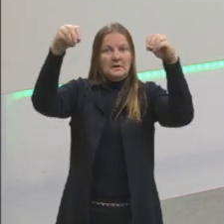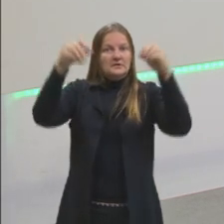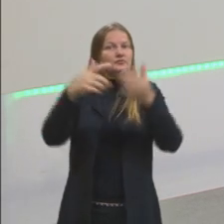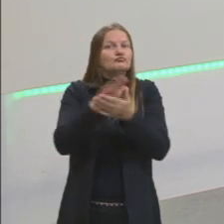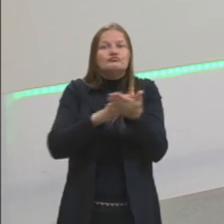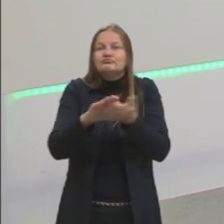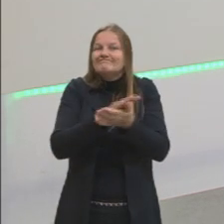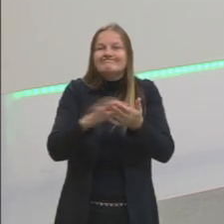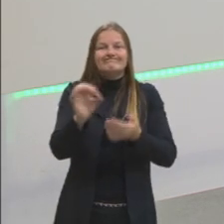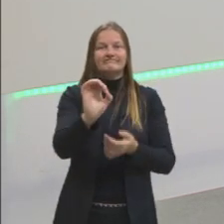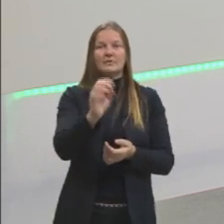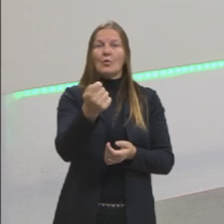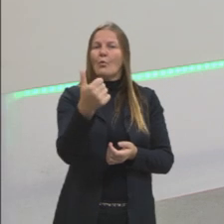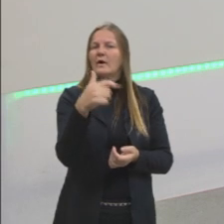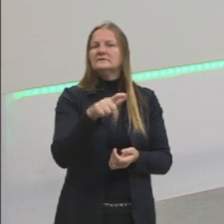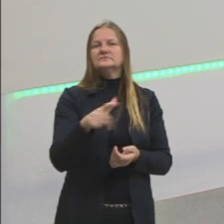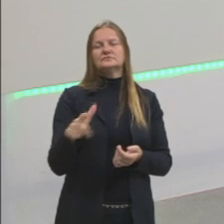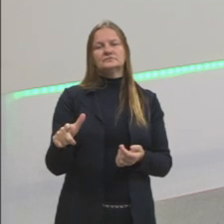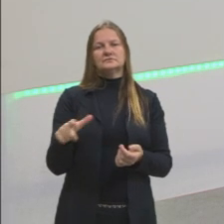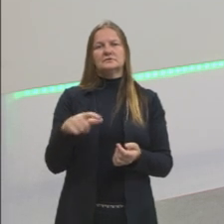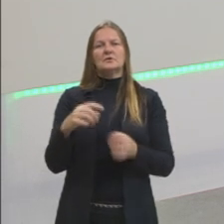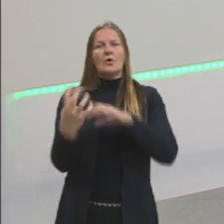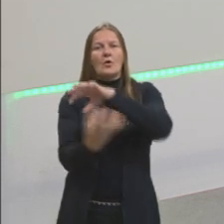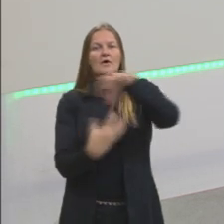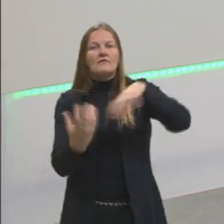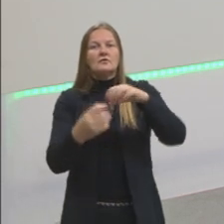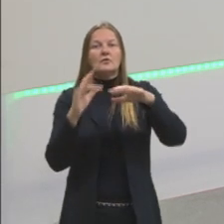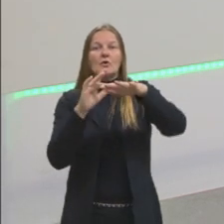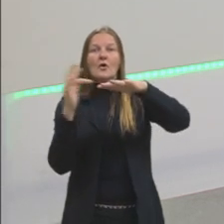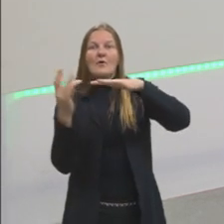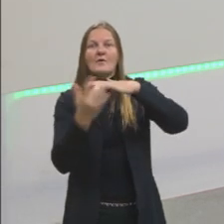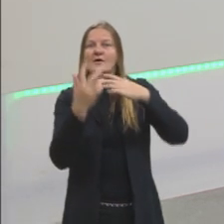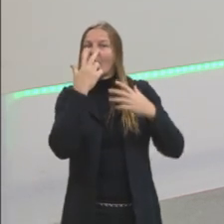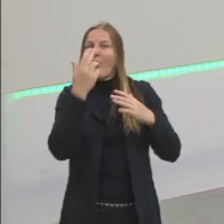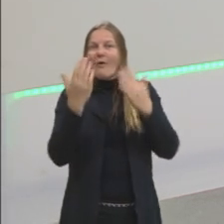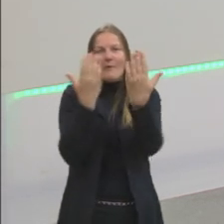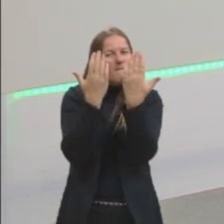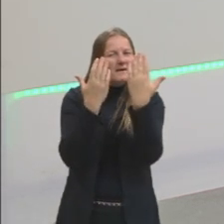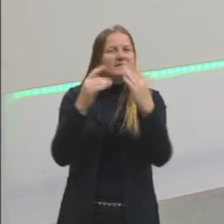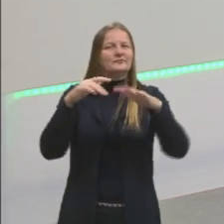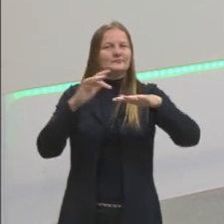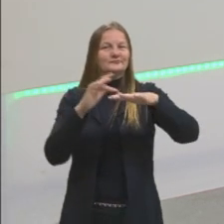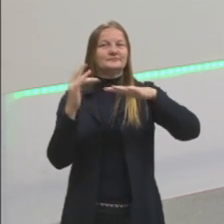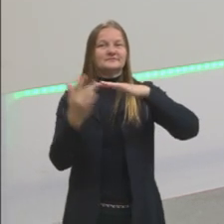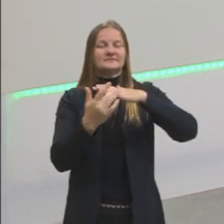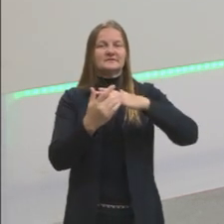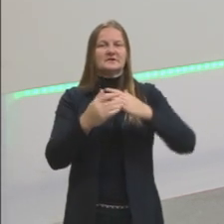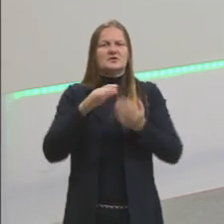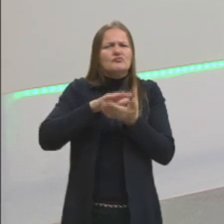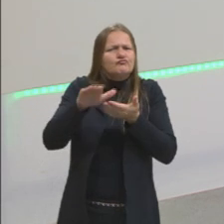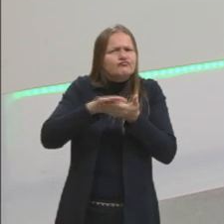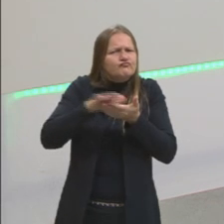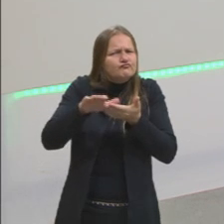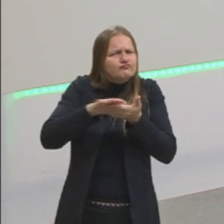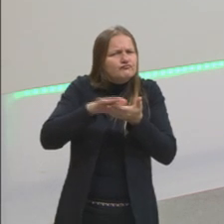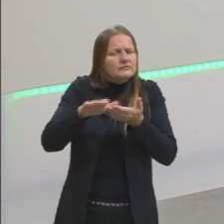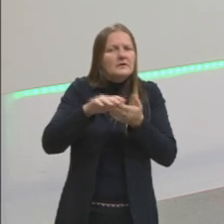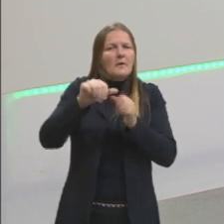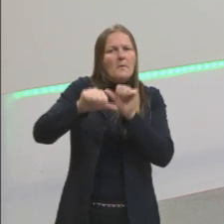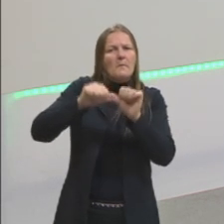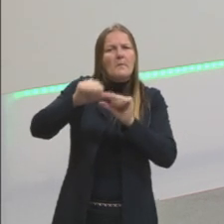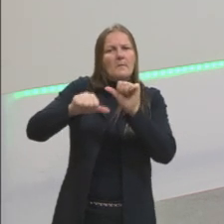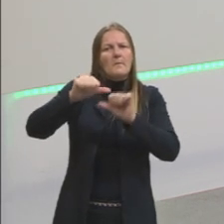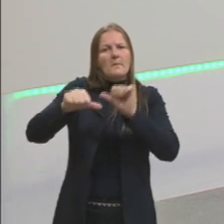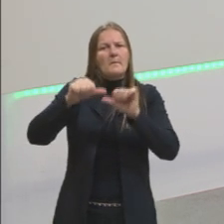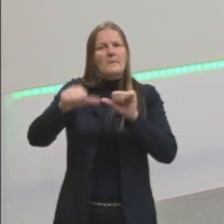Seria como essa revolução das redes sociais que estamos passando hoje. A imprensa modifica muito o comportamento,